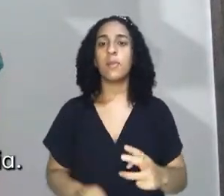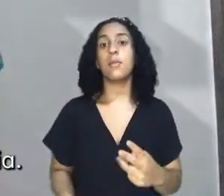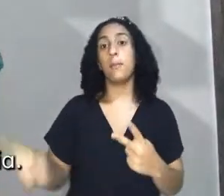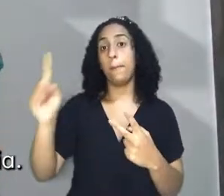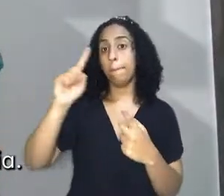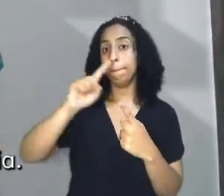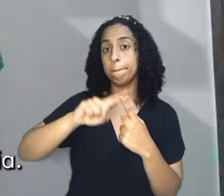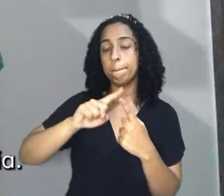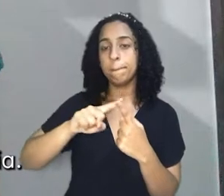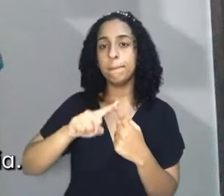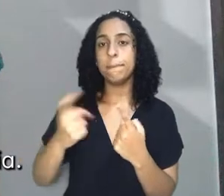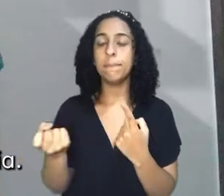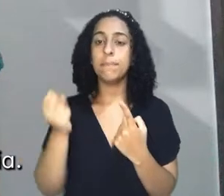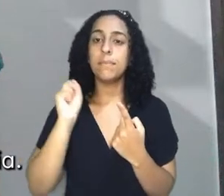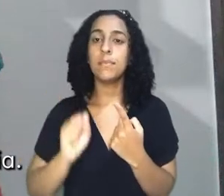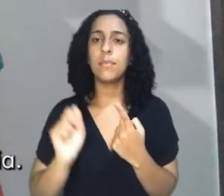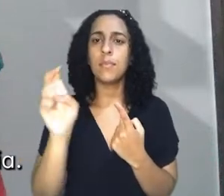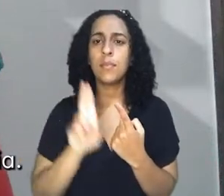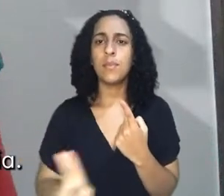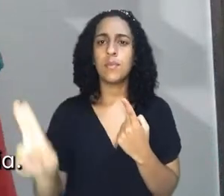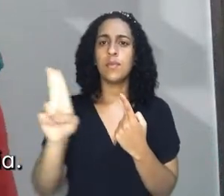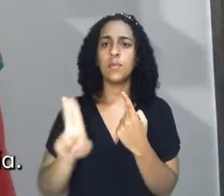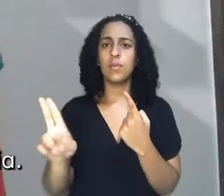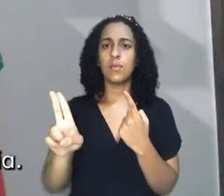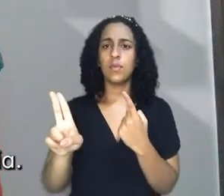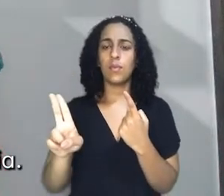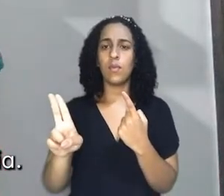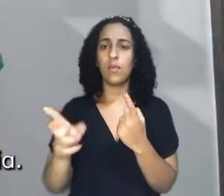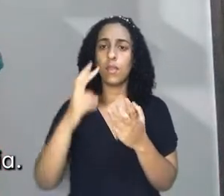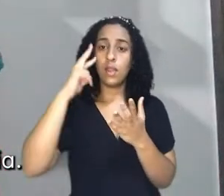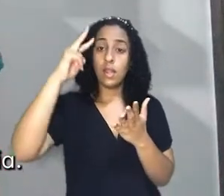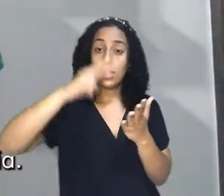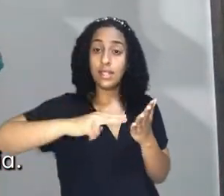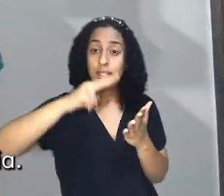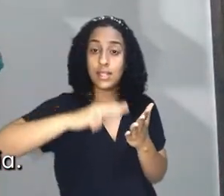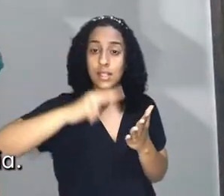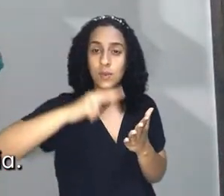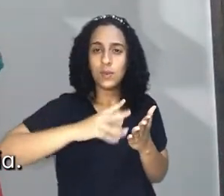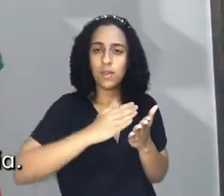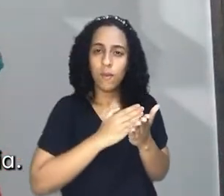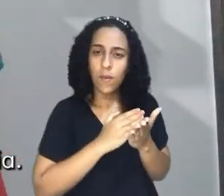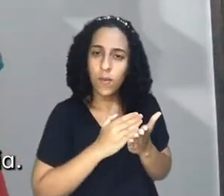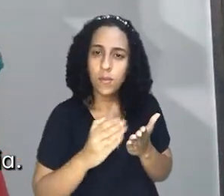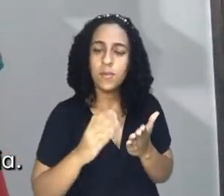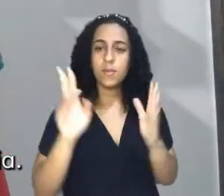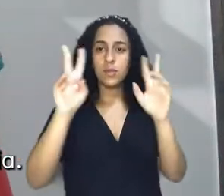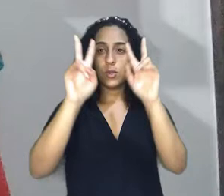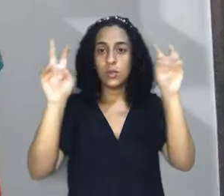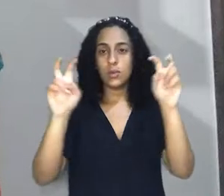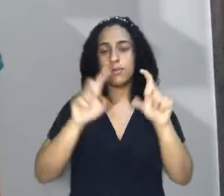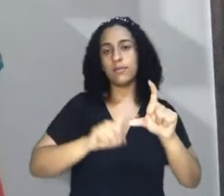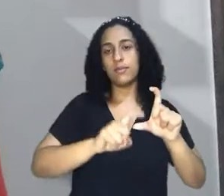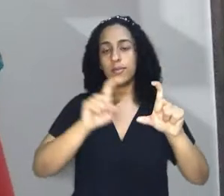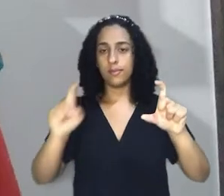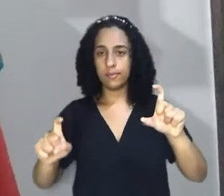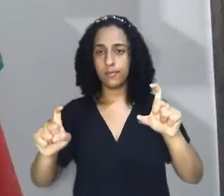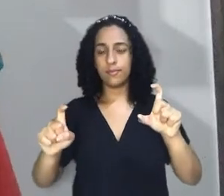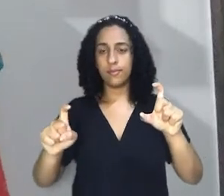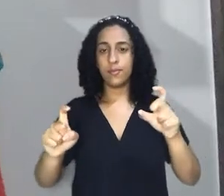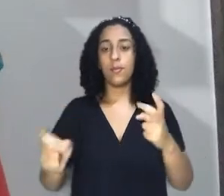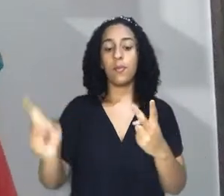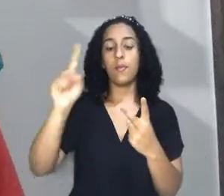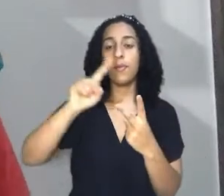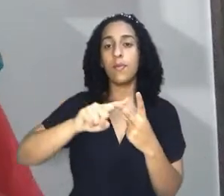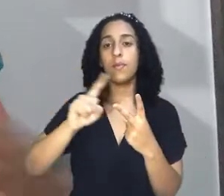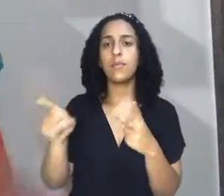Pode-se utilizá-lo como leitura introdutória para os alunos acerca do tema de independência. 2. Pode ser